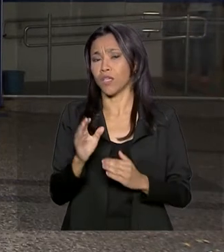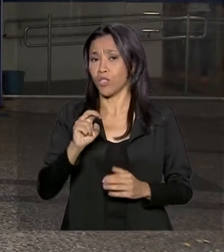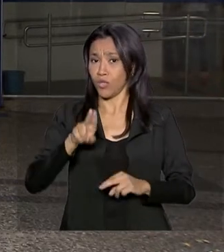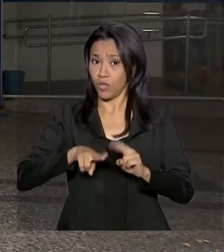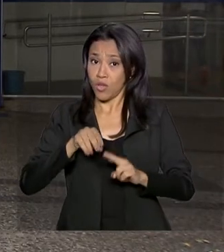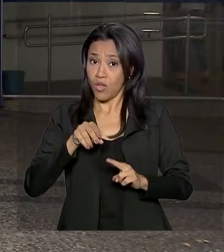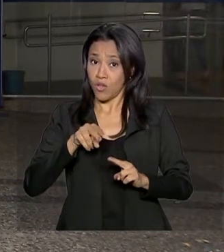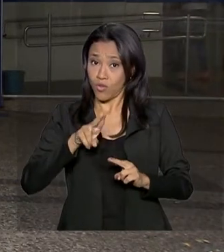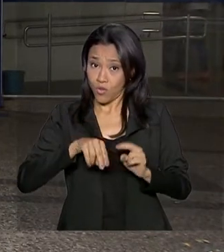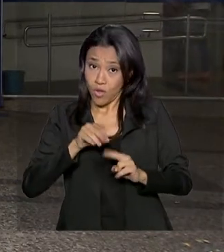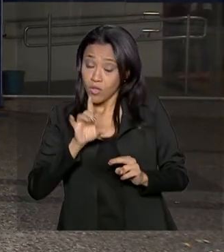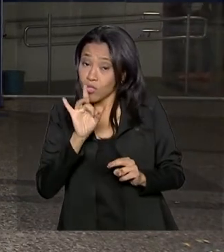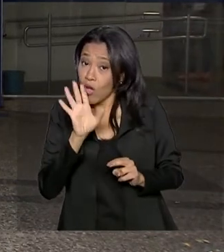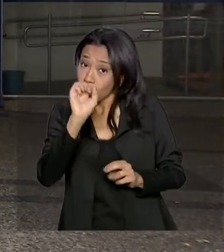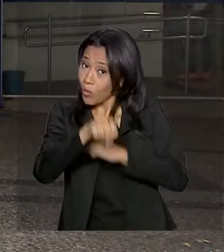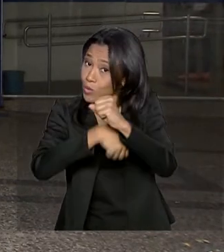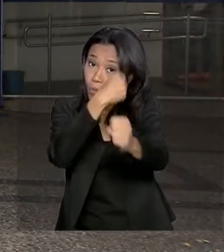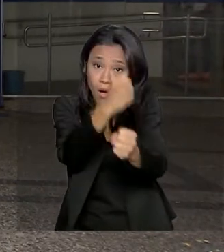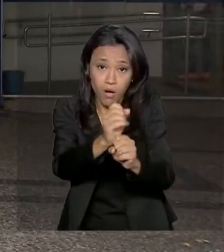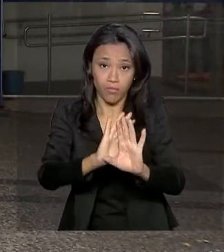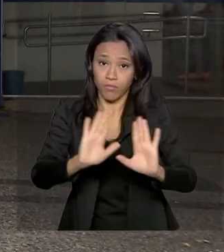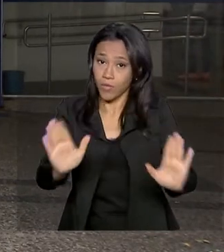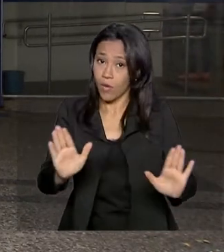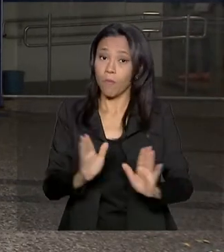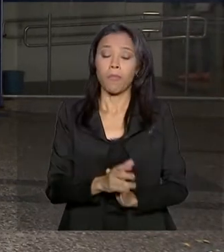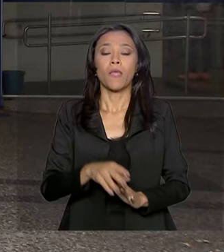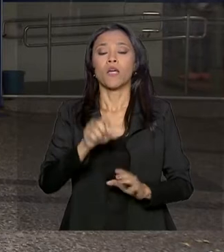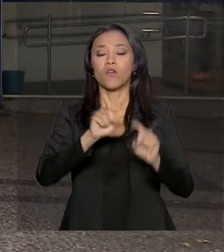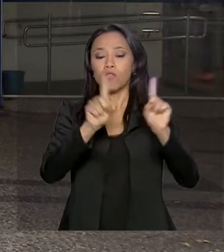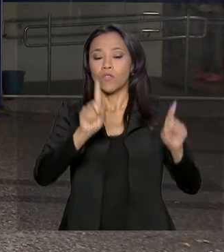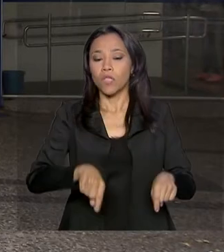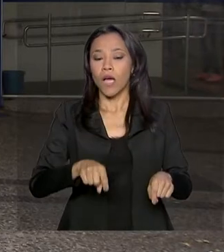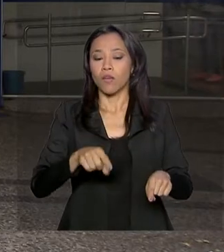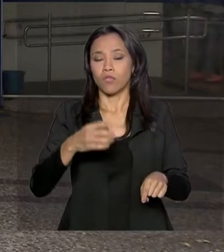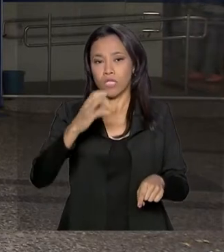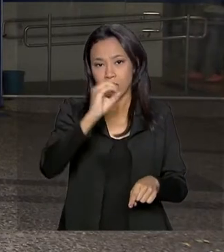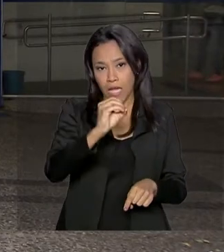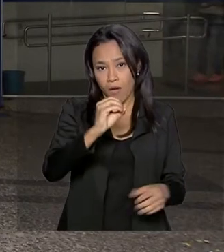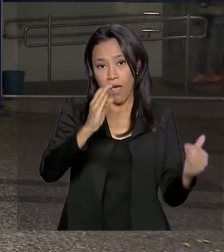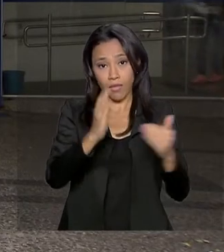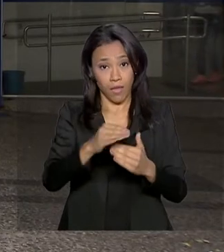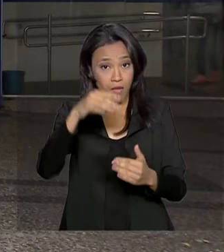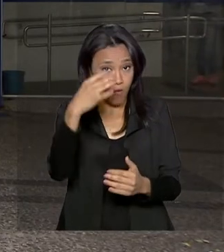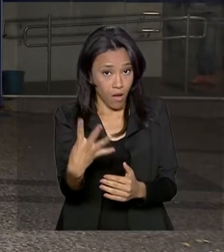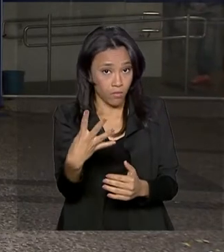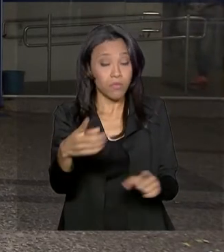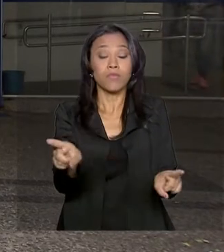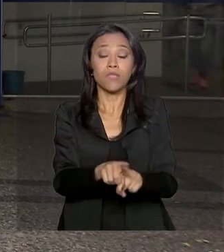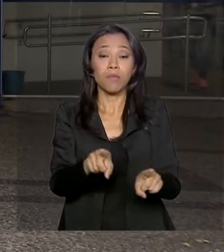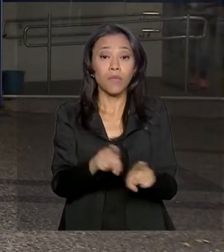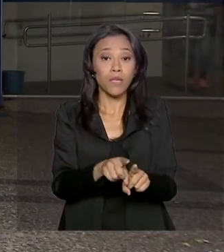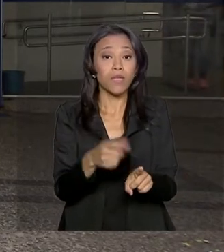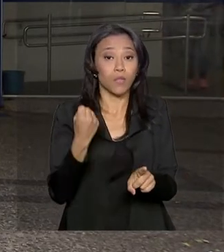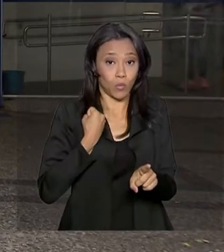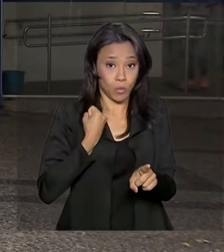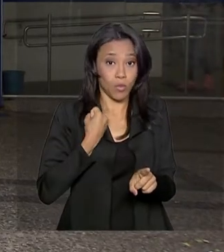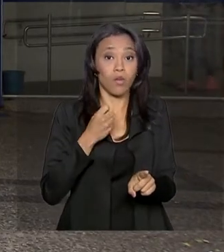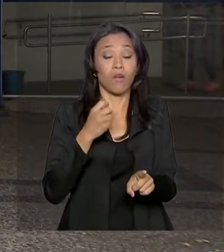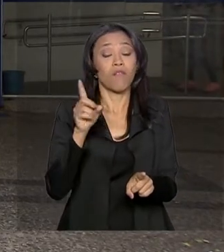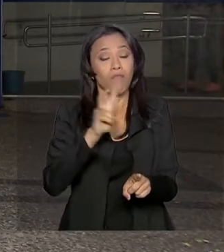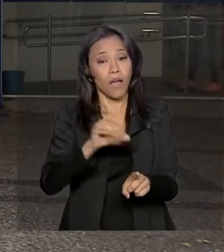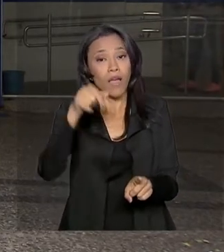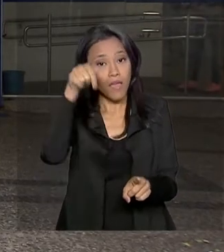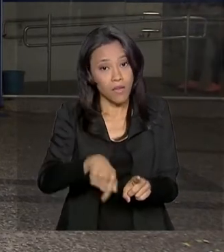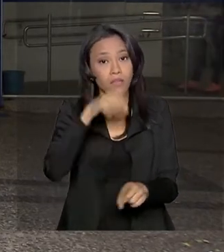ano que vem. Os servidores públicos, com o final de inscrição do PASEP, de 0 a 4, também vão receber este ano. E os